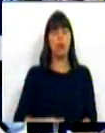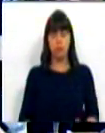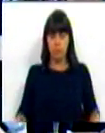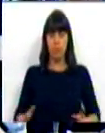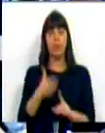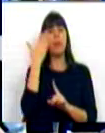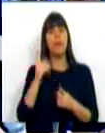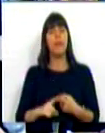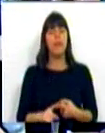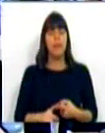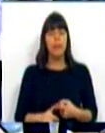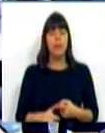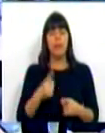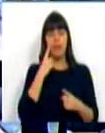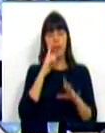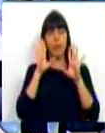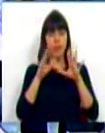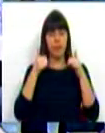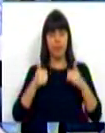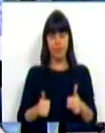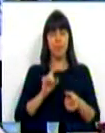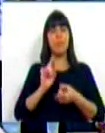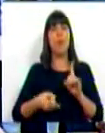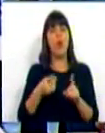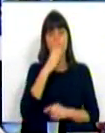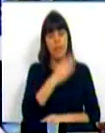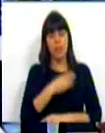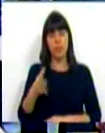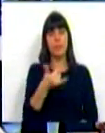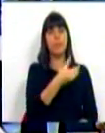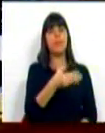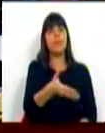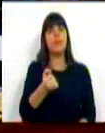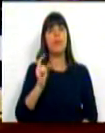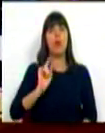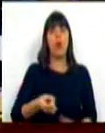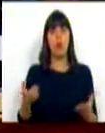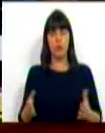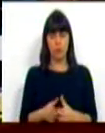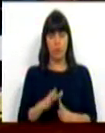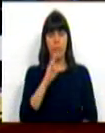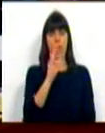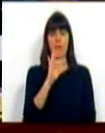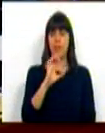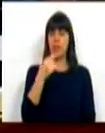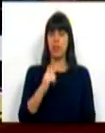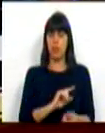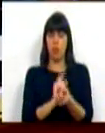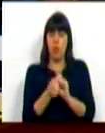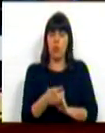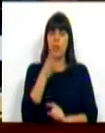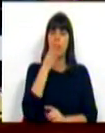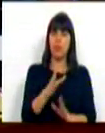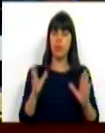Primeiro de tudo, vamos ver bem qual foi a execução de 2015 na FCT. Ao contrário do que